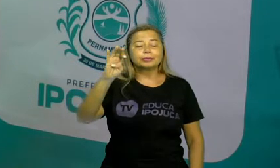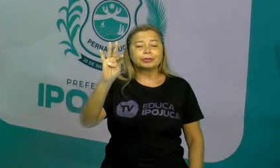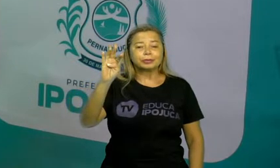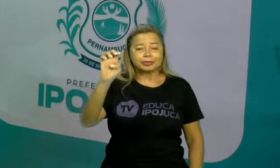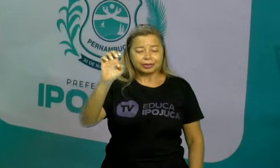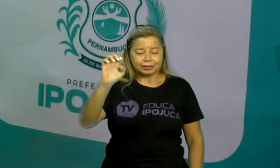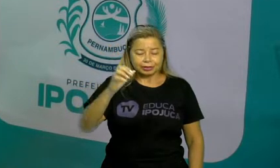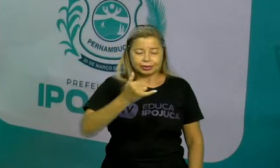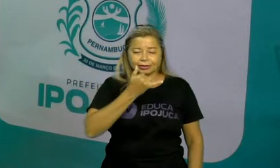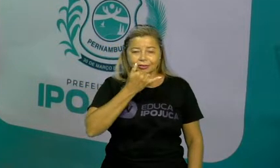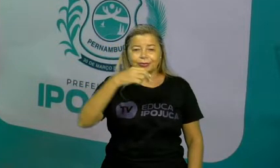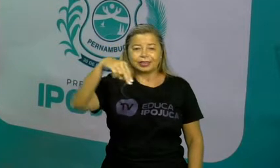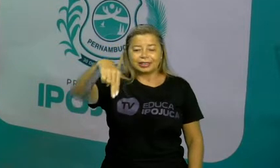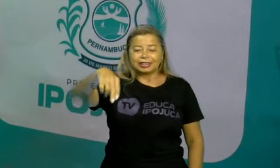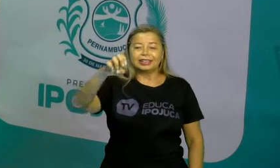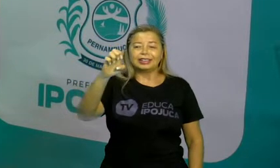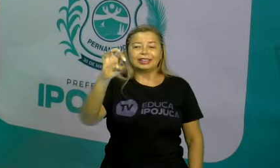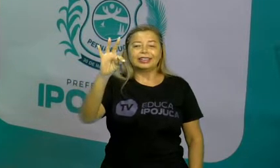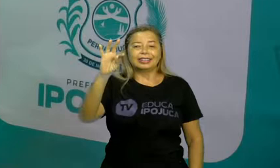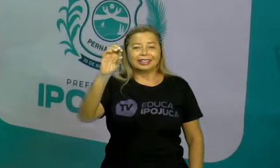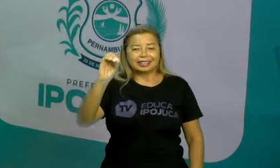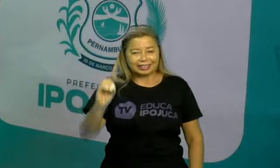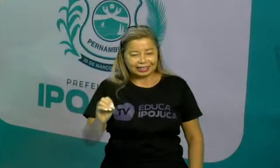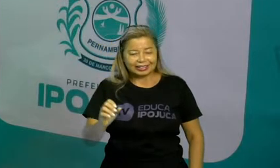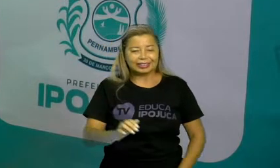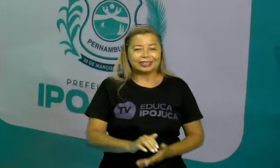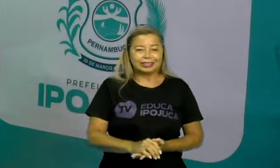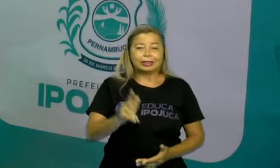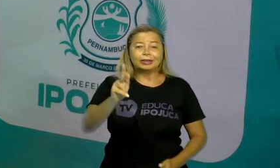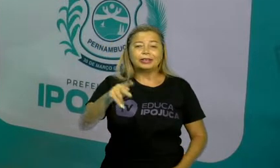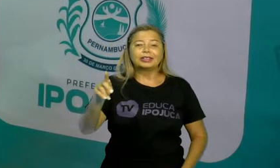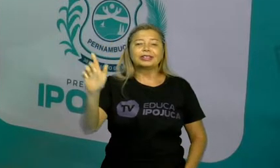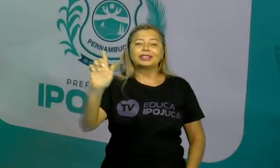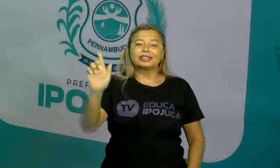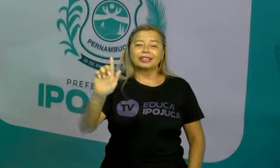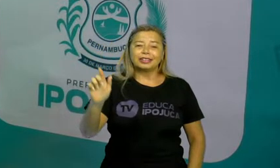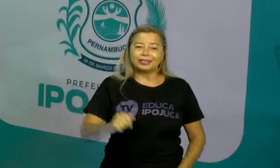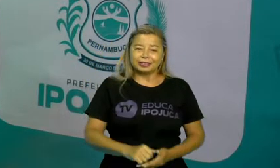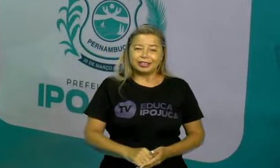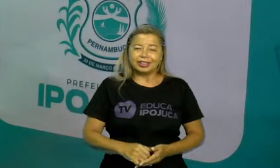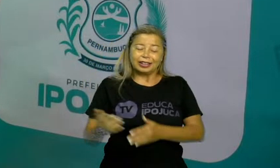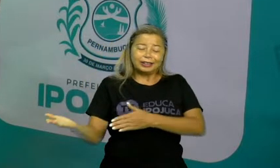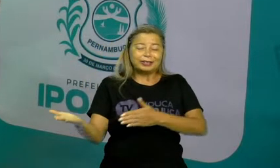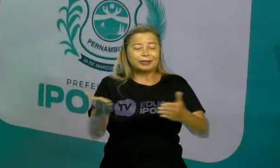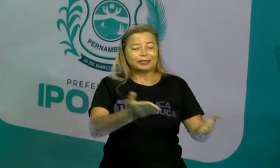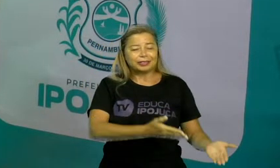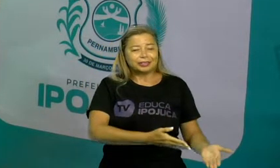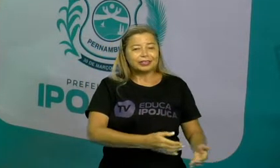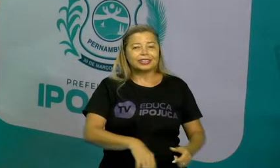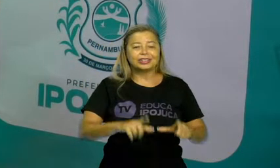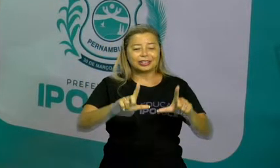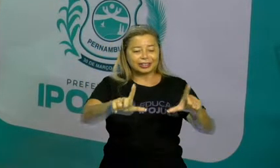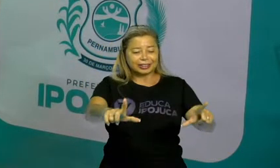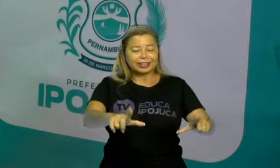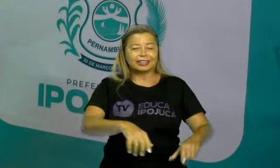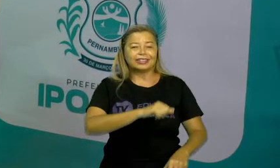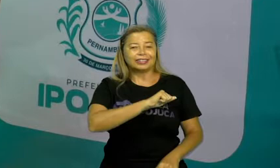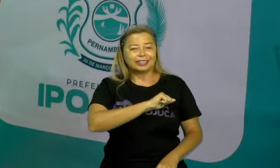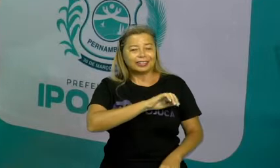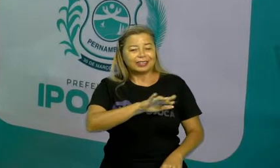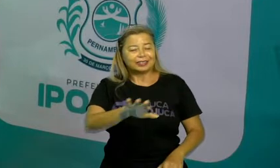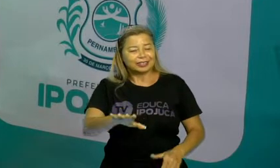Sejam bem-vindos à TV Educa e Pojuca. Vocês estão lembrados do que a gente trabalhou na aula passada?